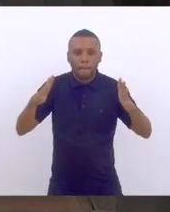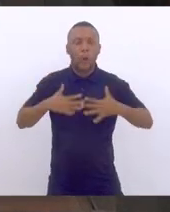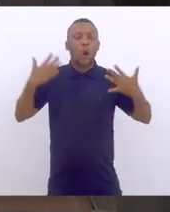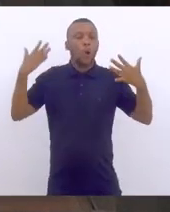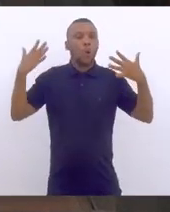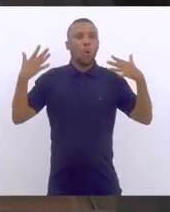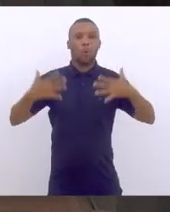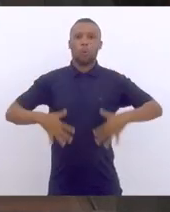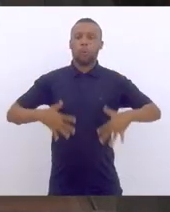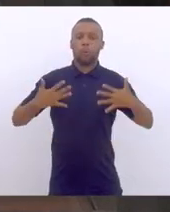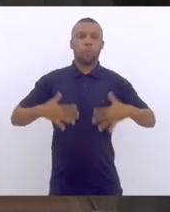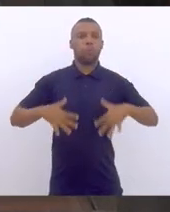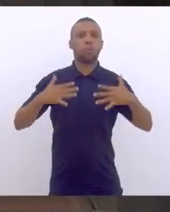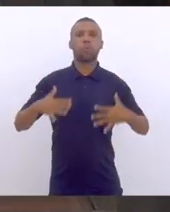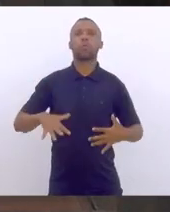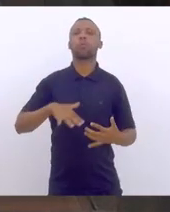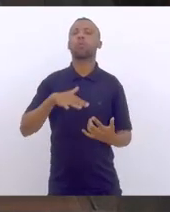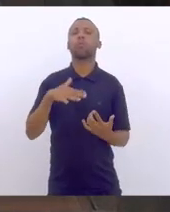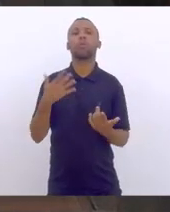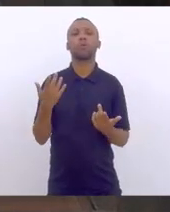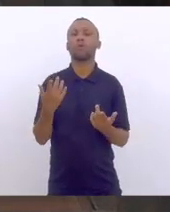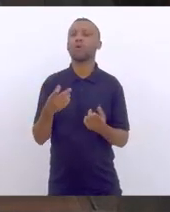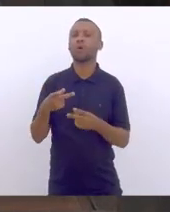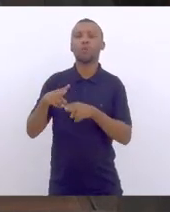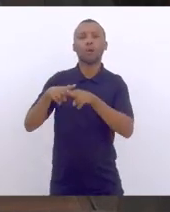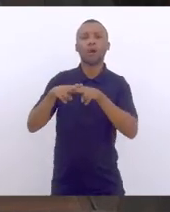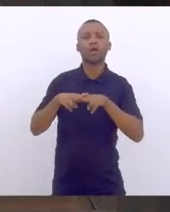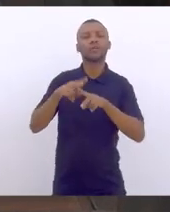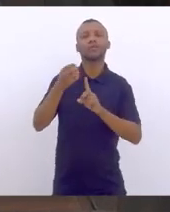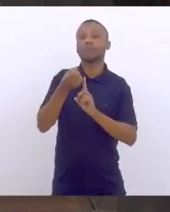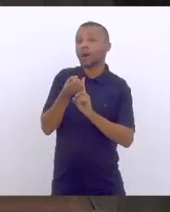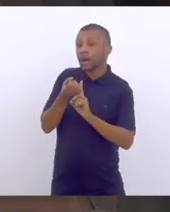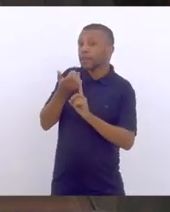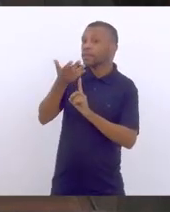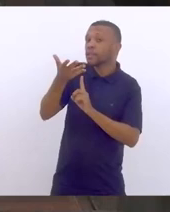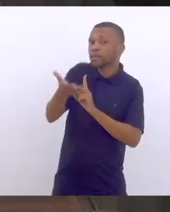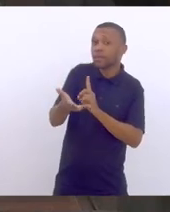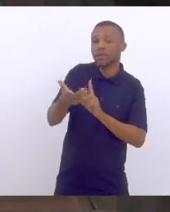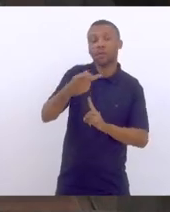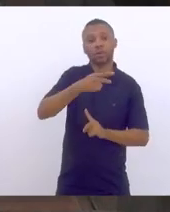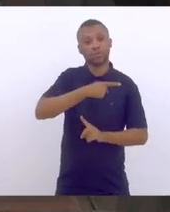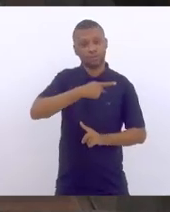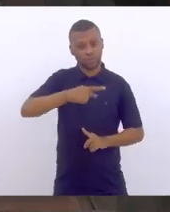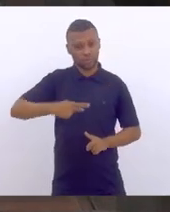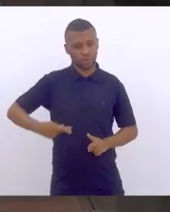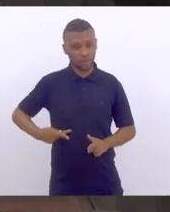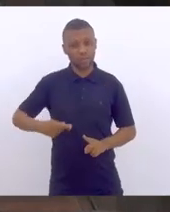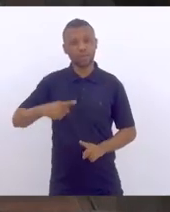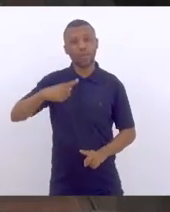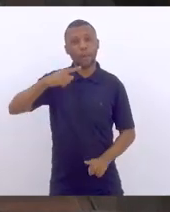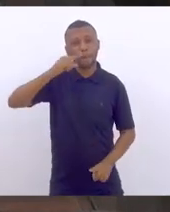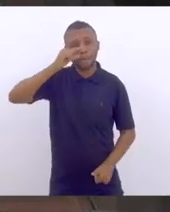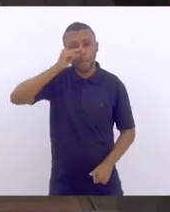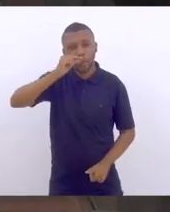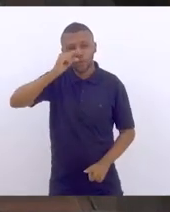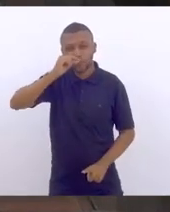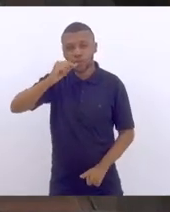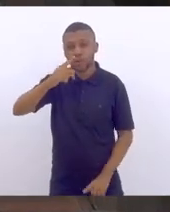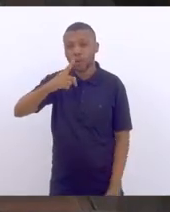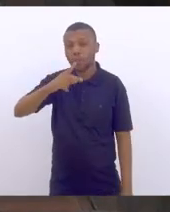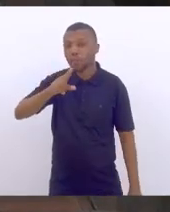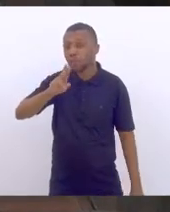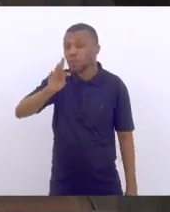com a declaração do presidente Putin, da